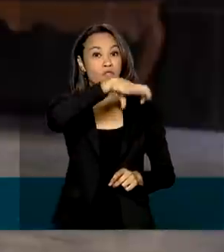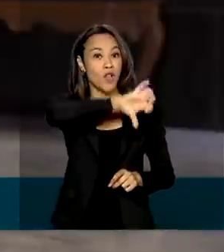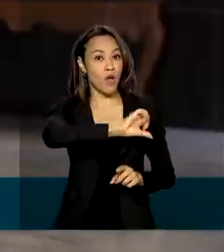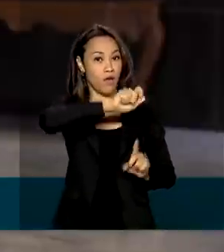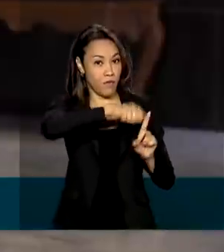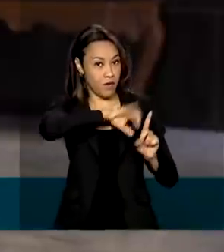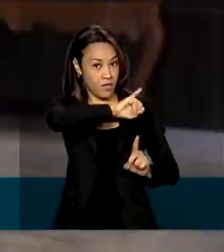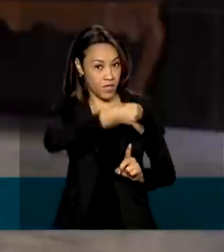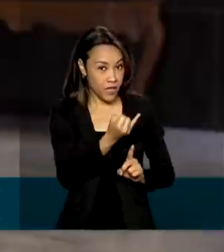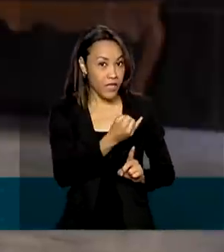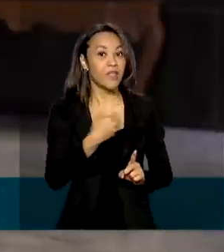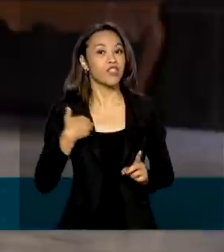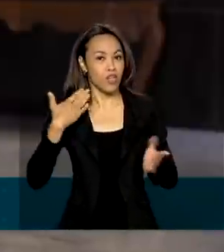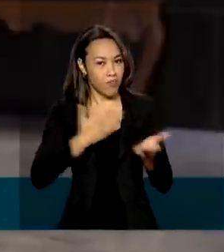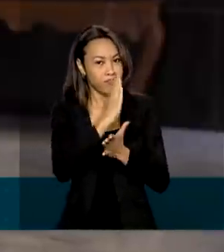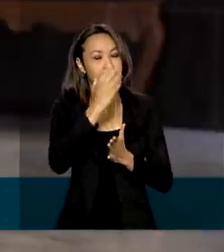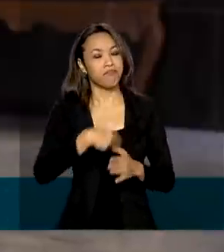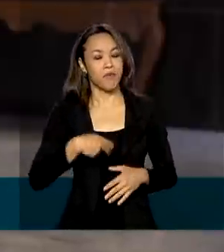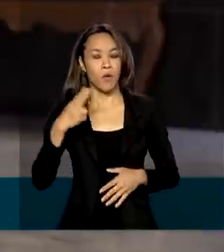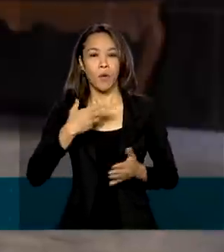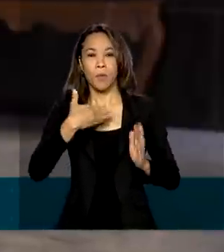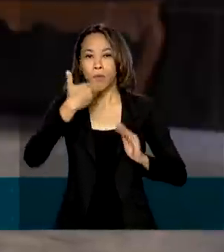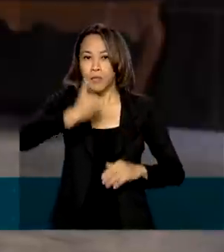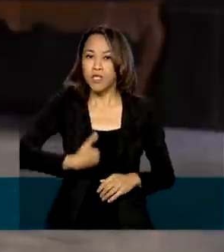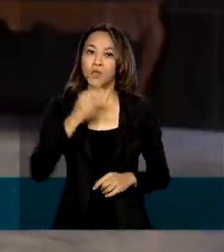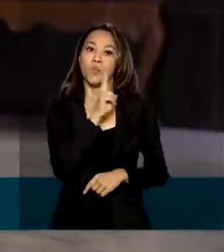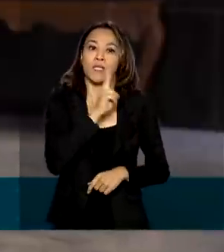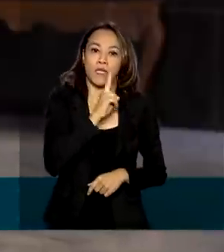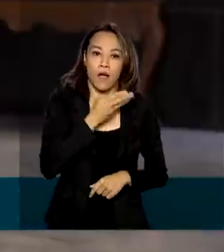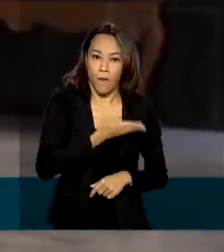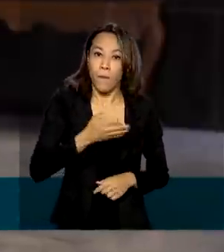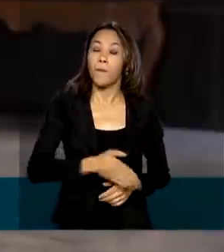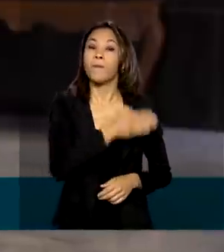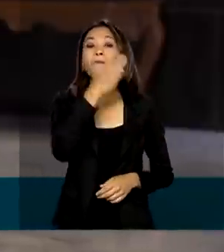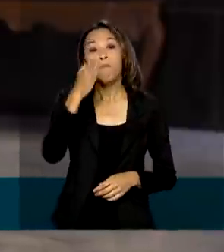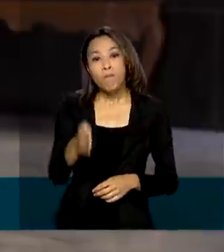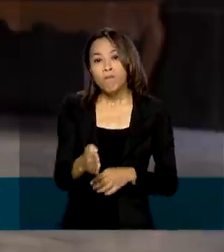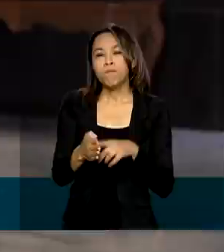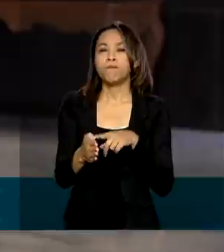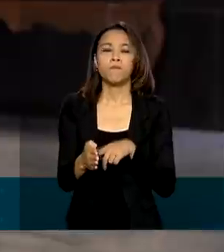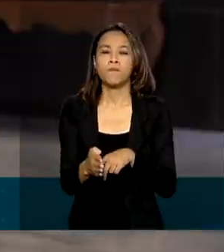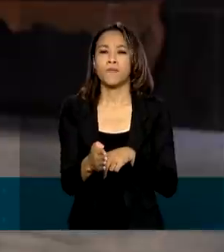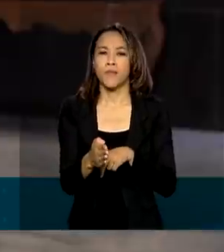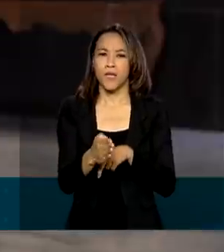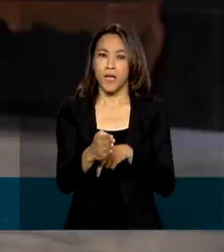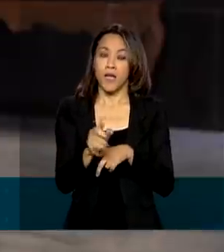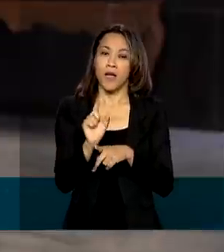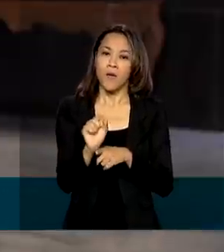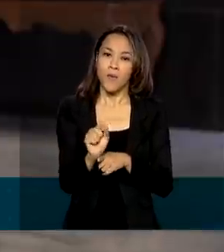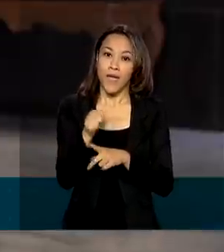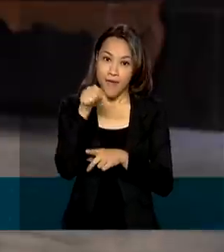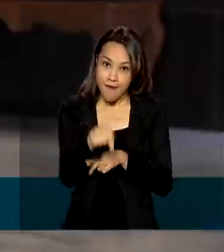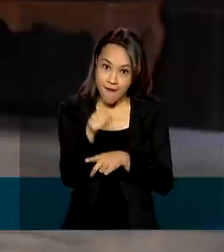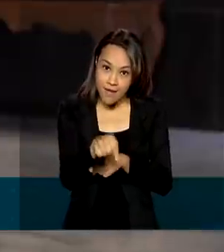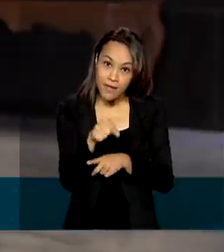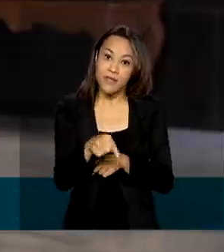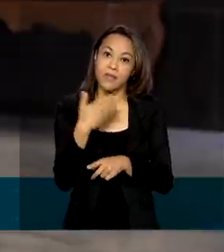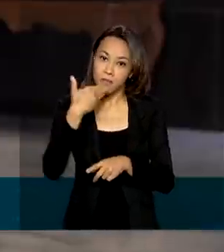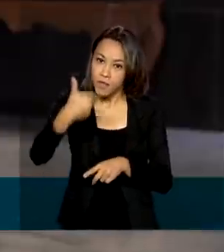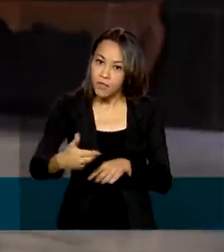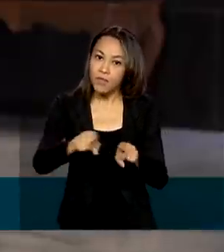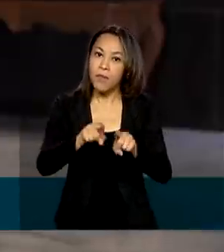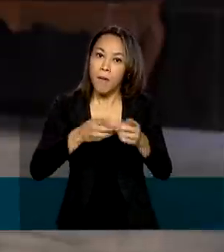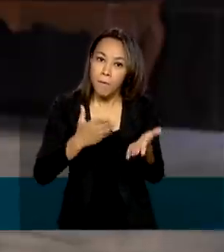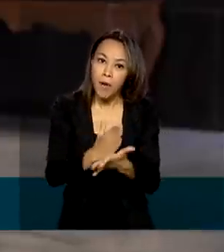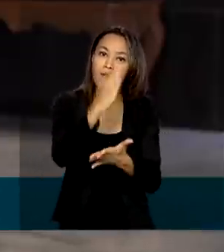aprovação de uso emergencial no país. Quanto ao pedido, quando for aprovado esse registro, a nova